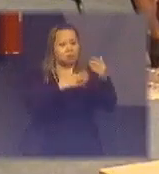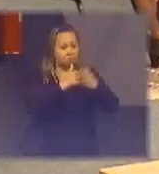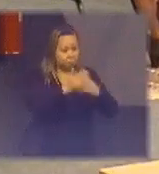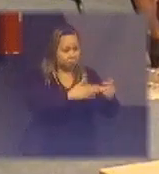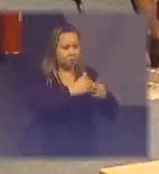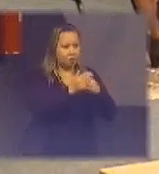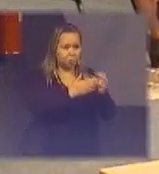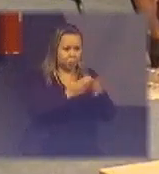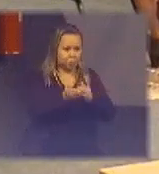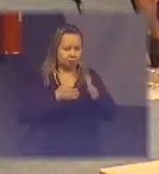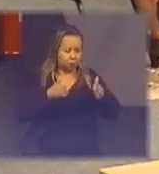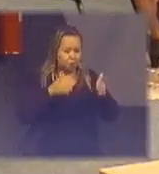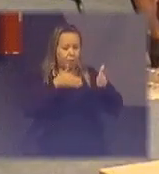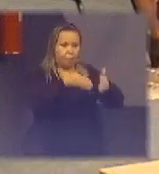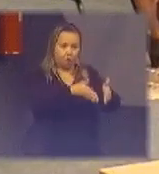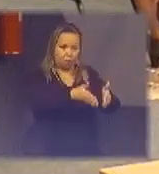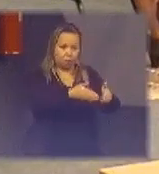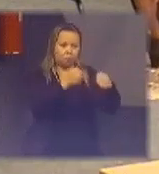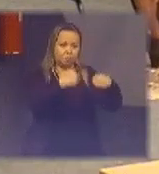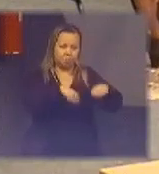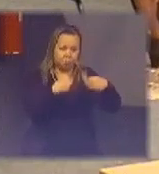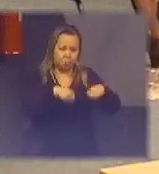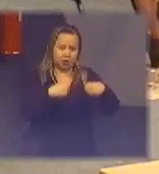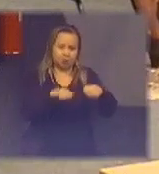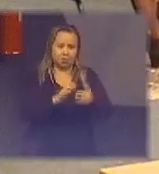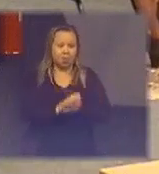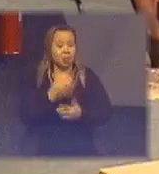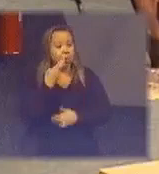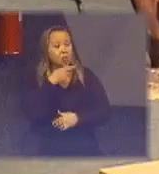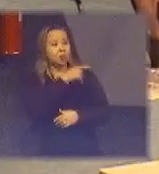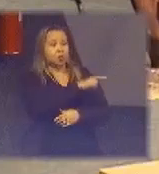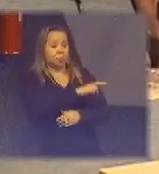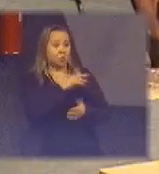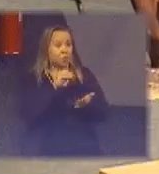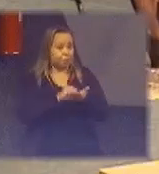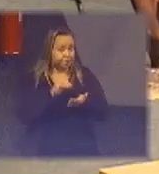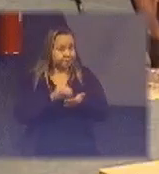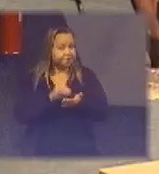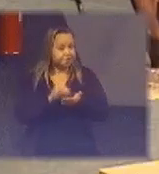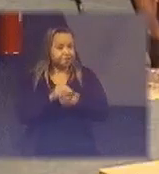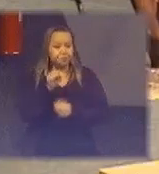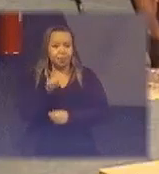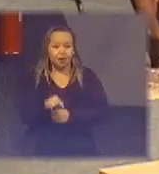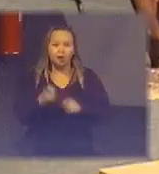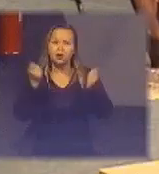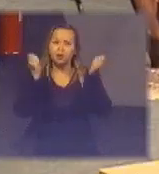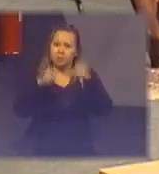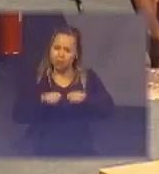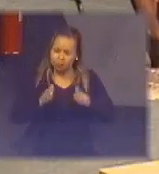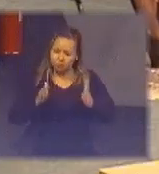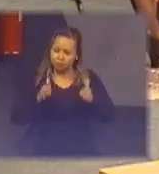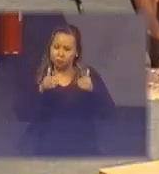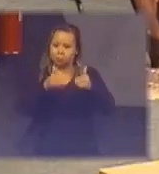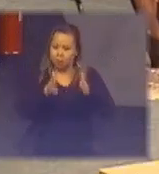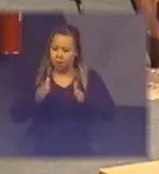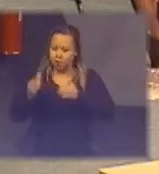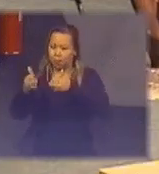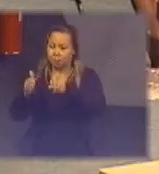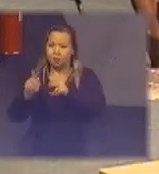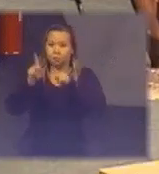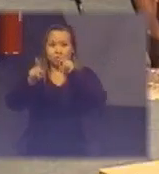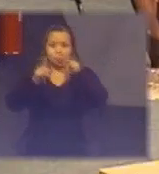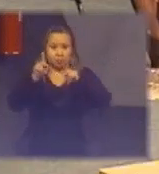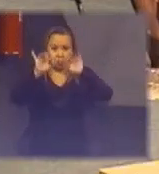direcionamento da forma adequada então respondendo a sua pergunta falta isso capacitações direcionadas para públicos